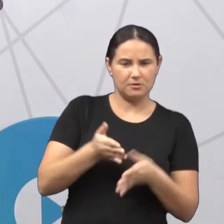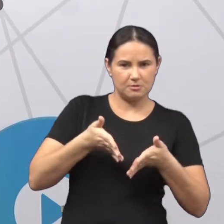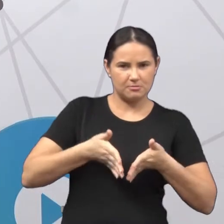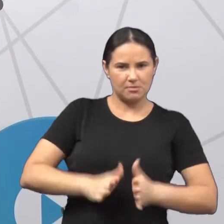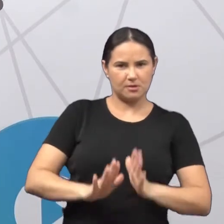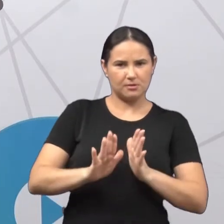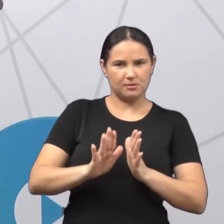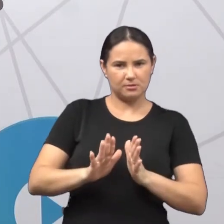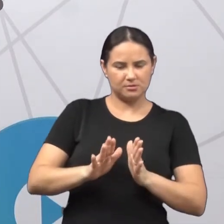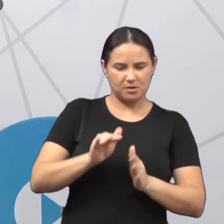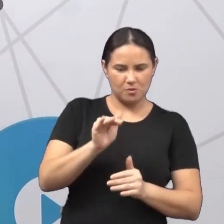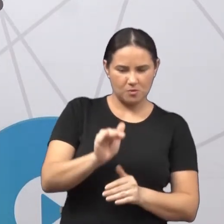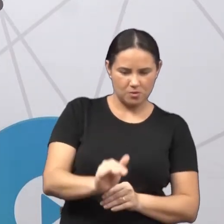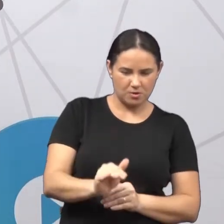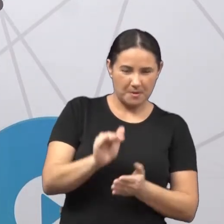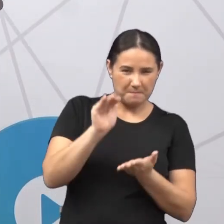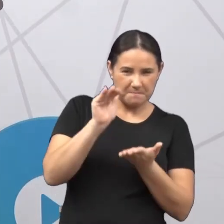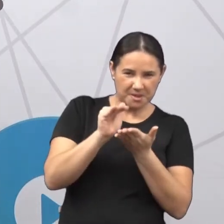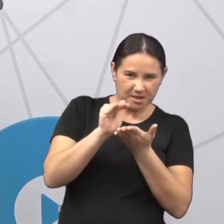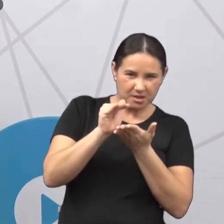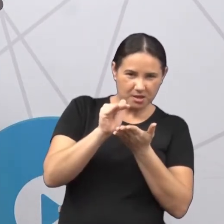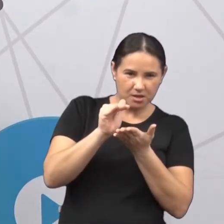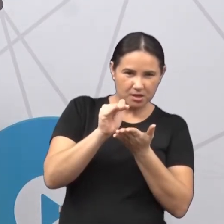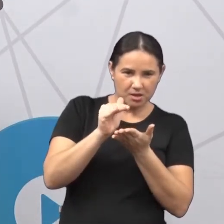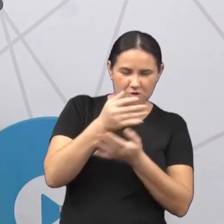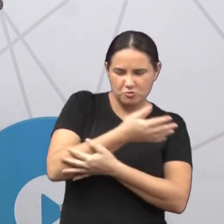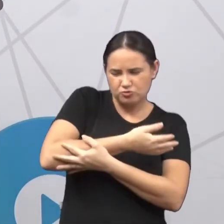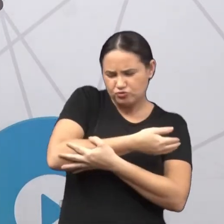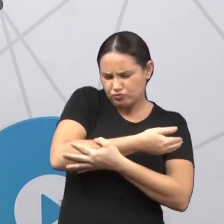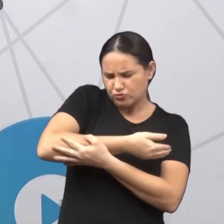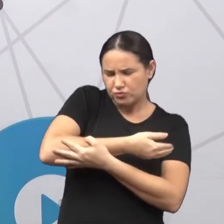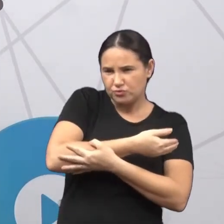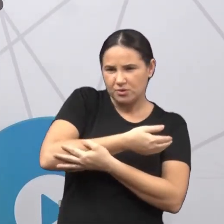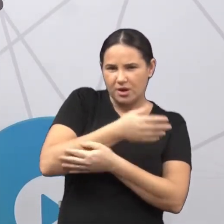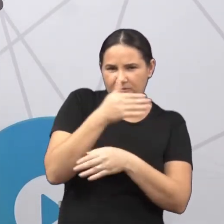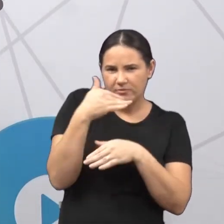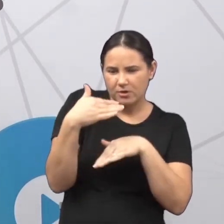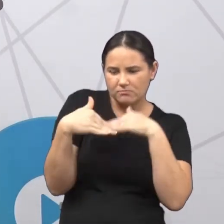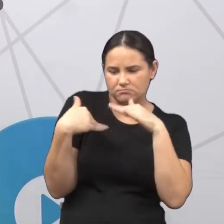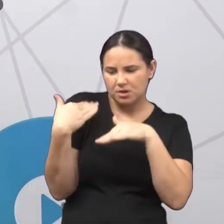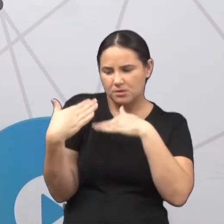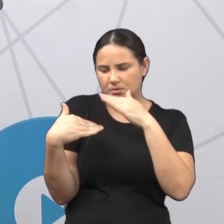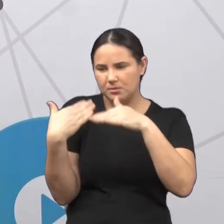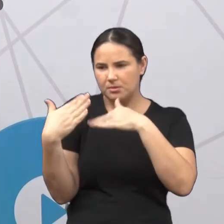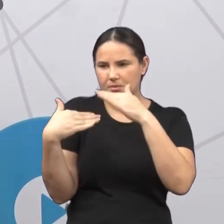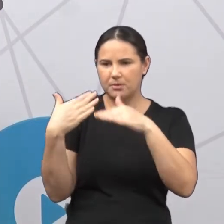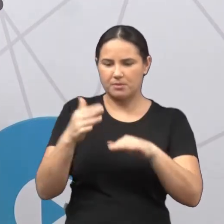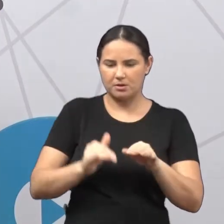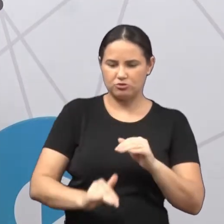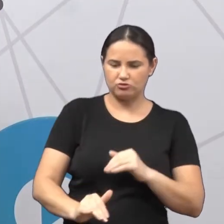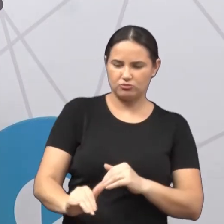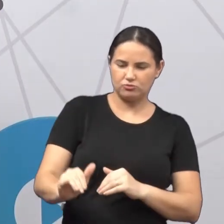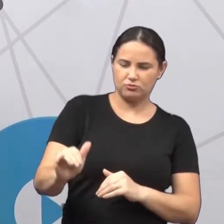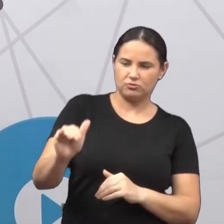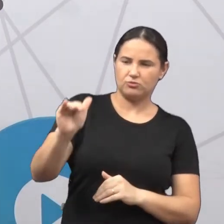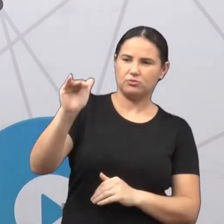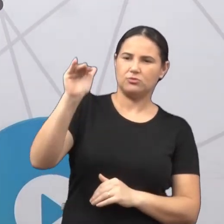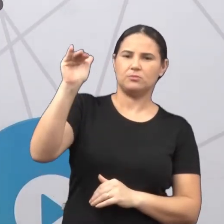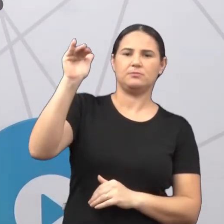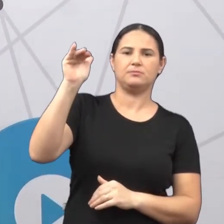Grandão? Não, você era bem pequenininho. Não, E você foi desenvolvendo e crescendo.